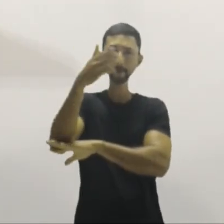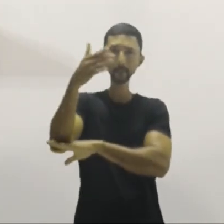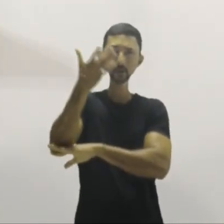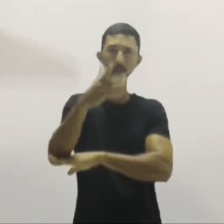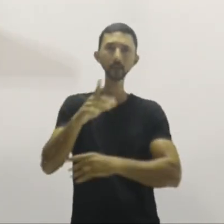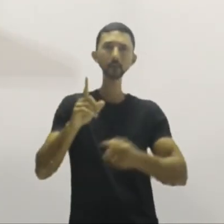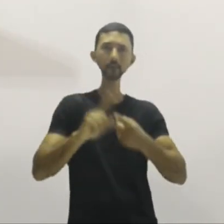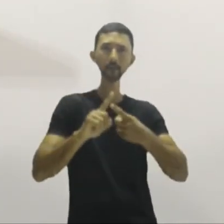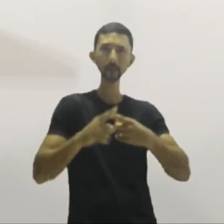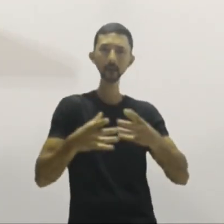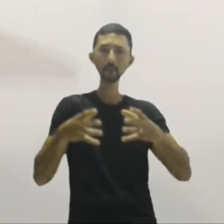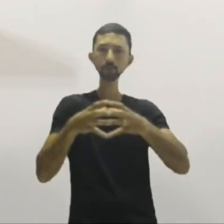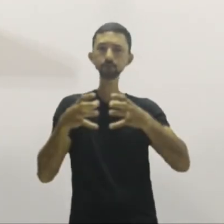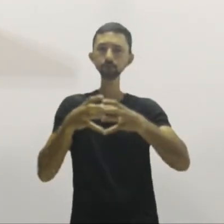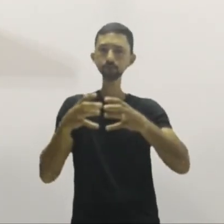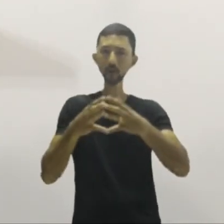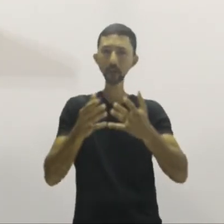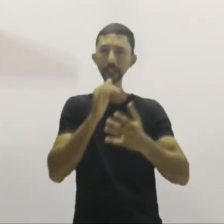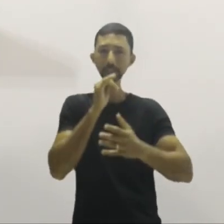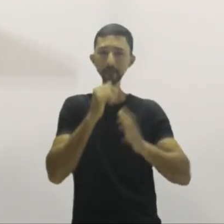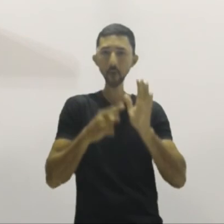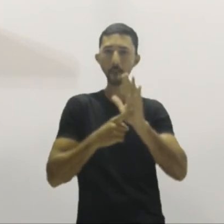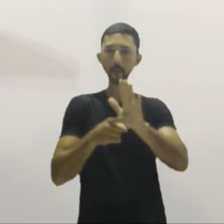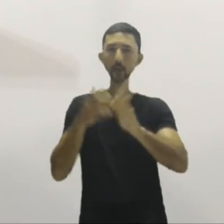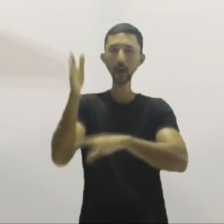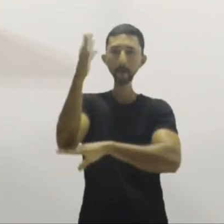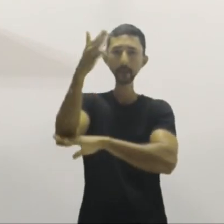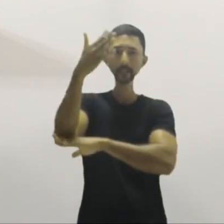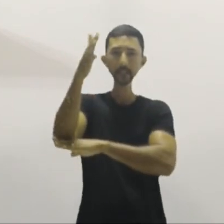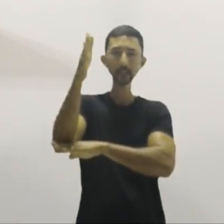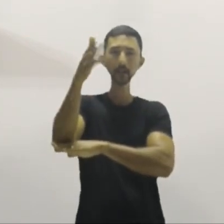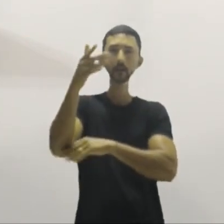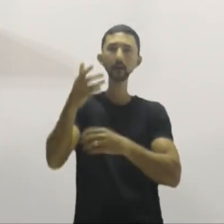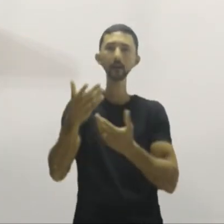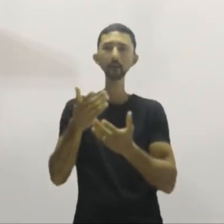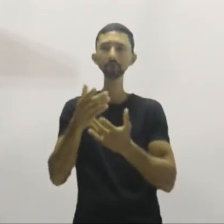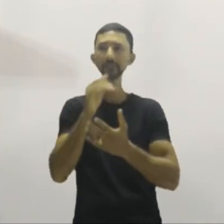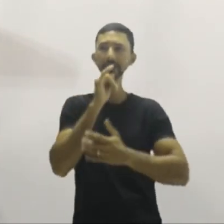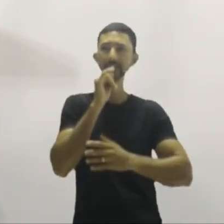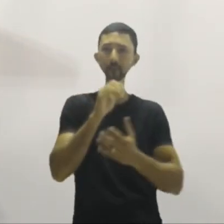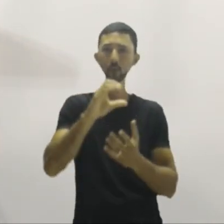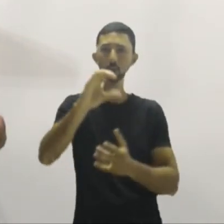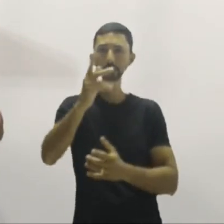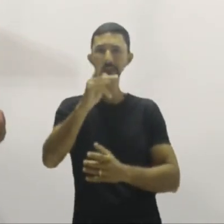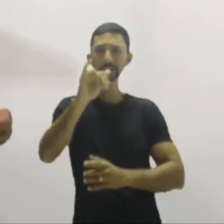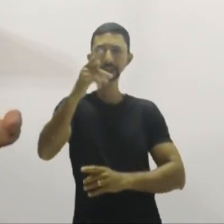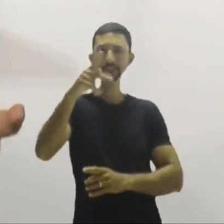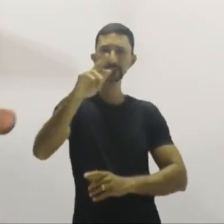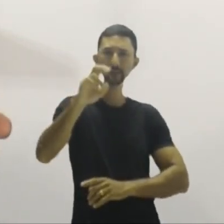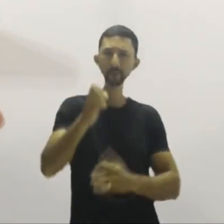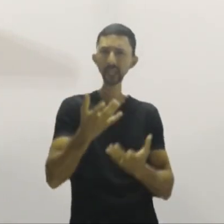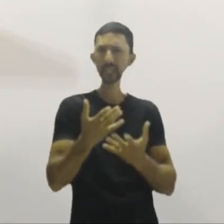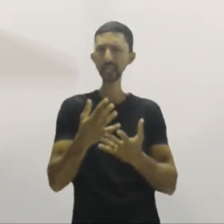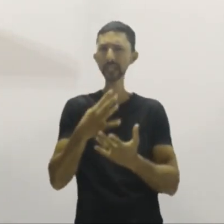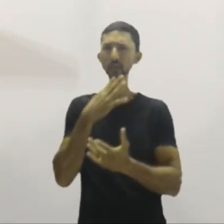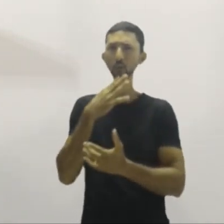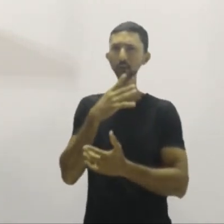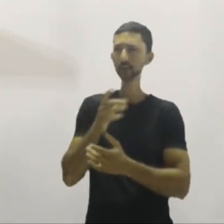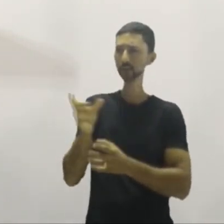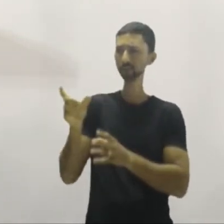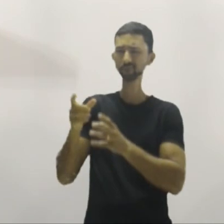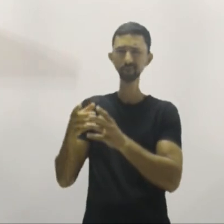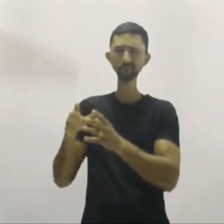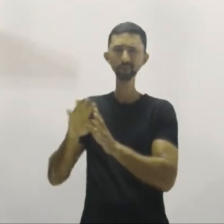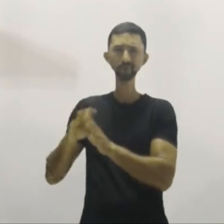é bem capaz que se eu mostrasse a bandeira, por exemplo, do Chipre, as pessoas reconhecessem